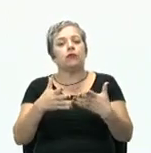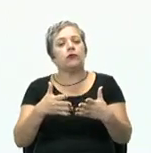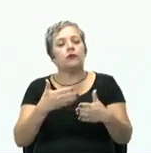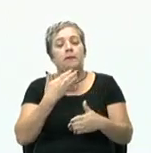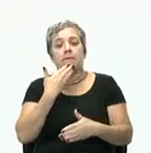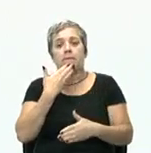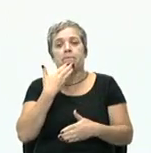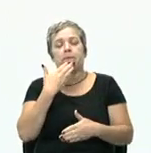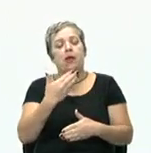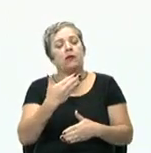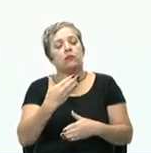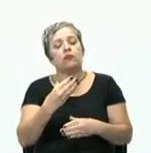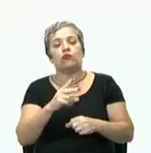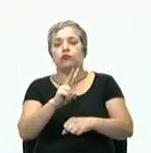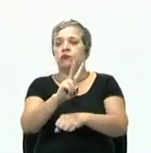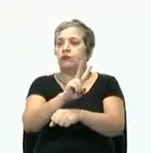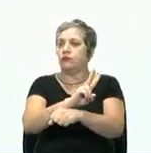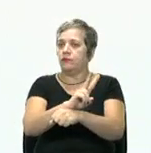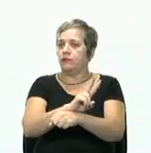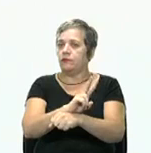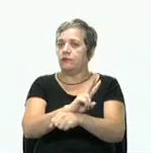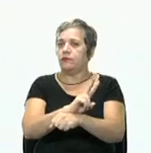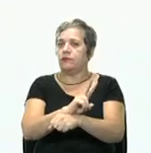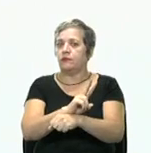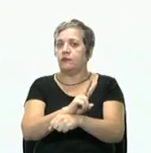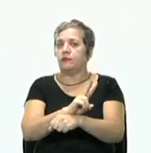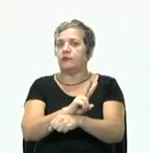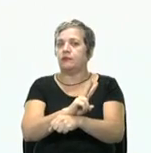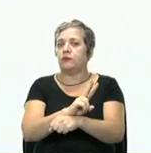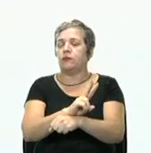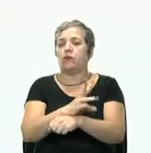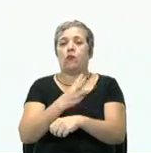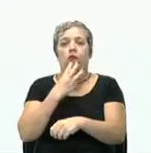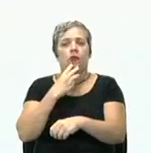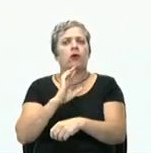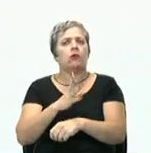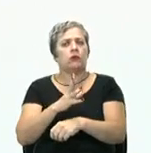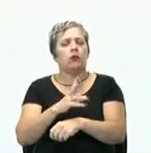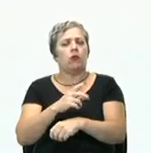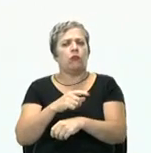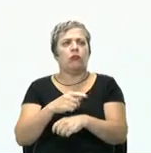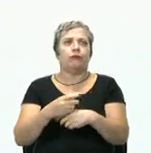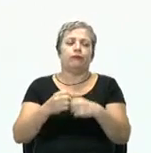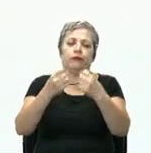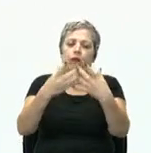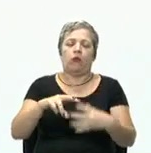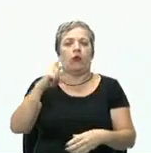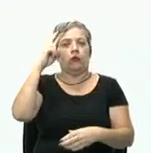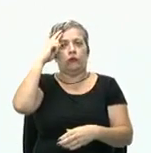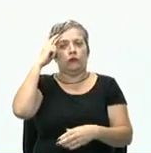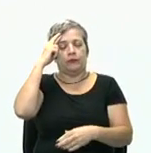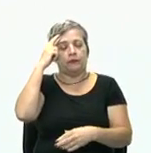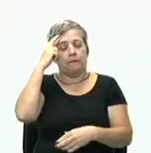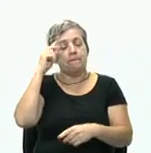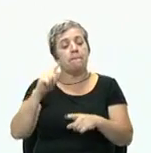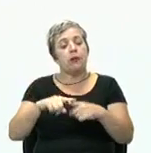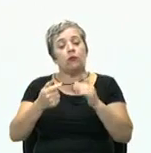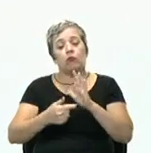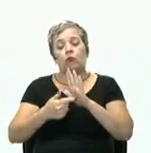exigência de controle, o Weber trabalhou muito racional, né? Muito com o controle que